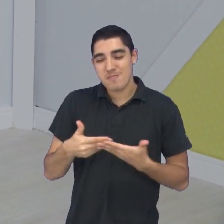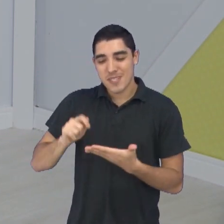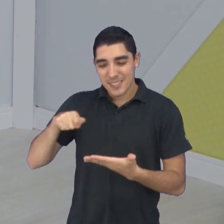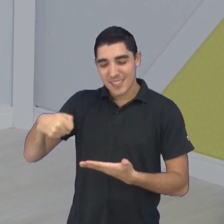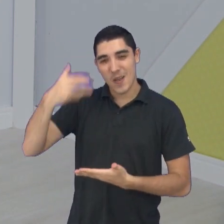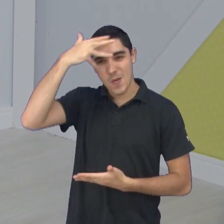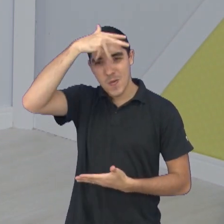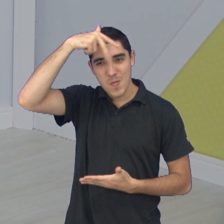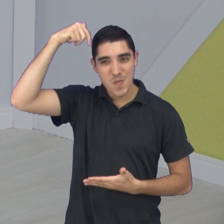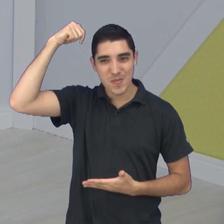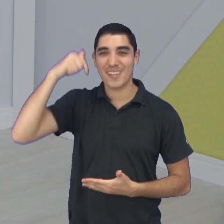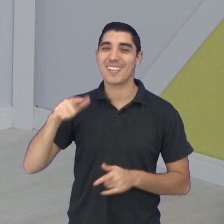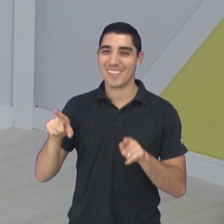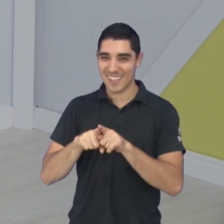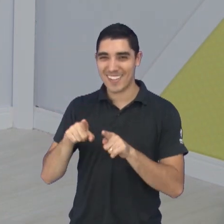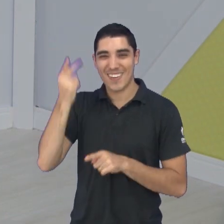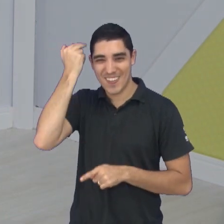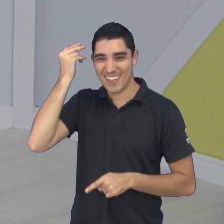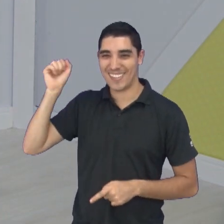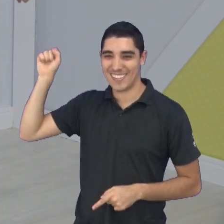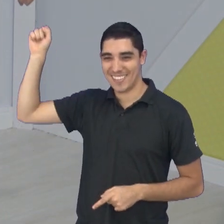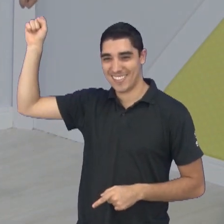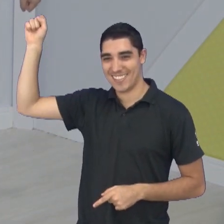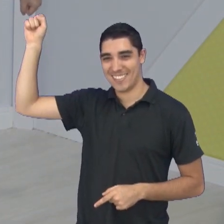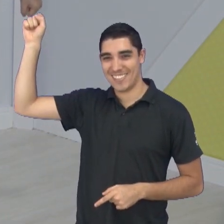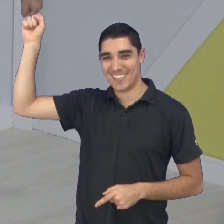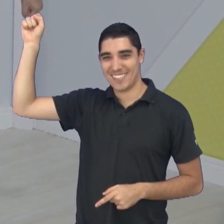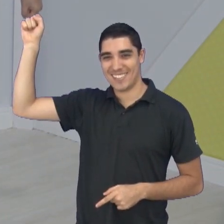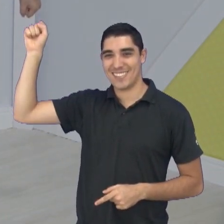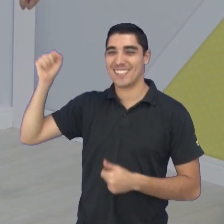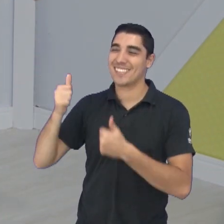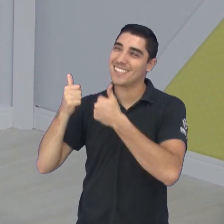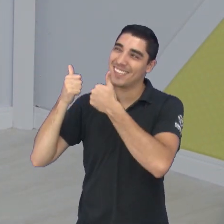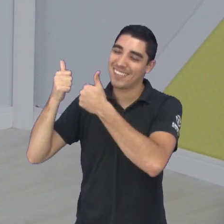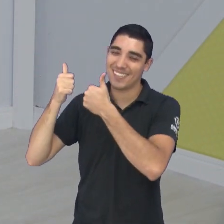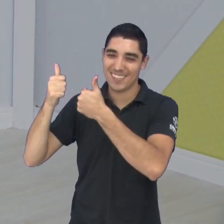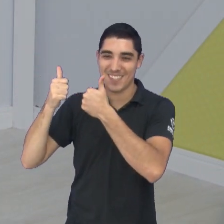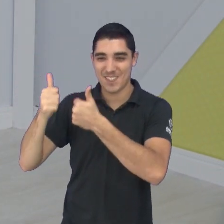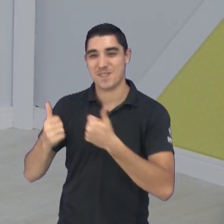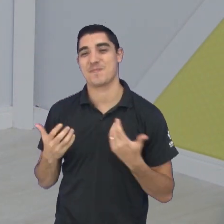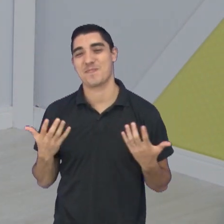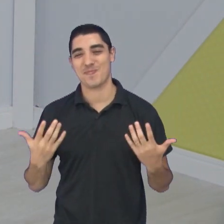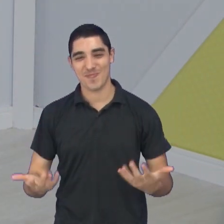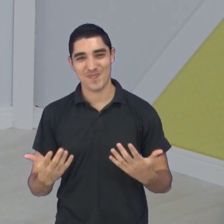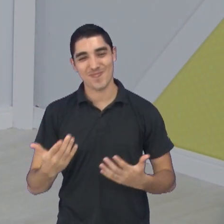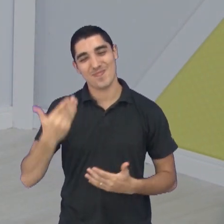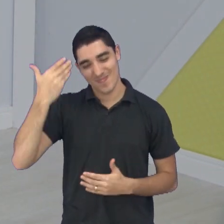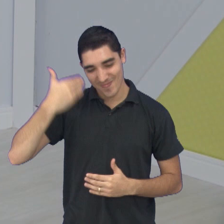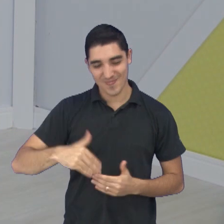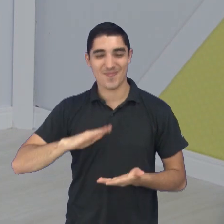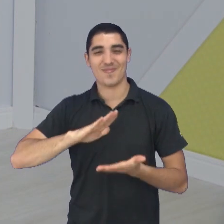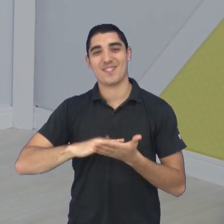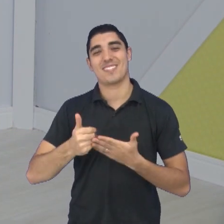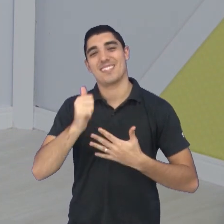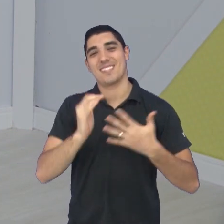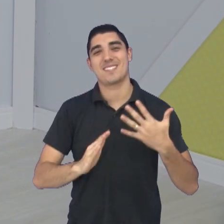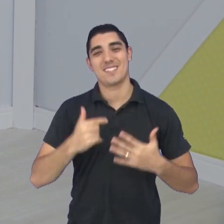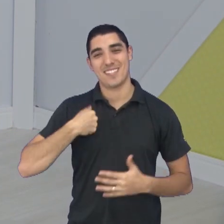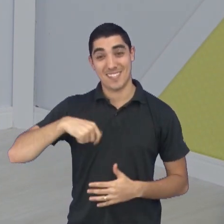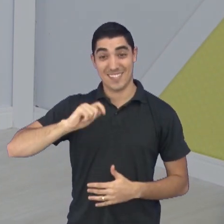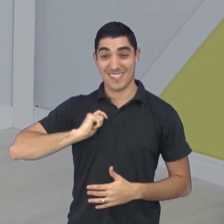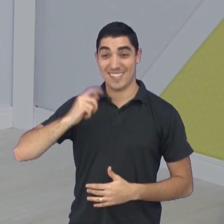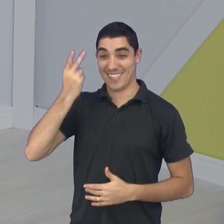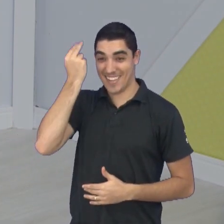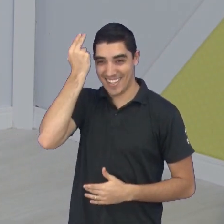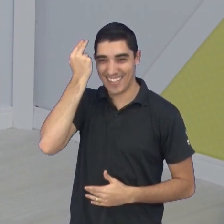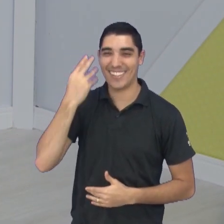Lourenço. Coelhão também. Que beleza. Luizão, aqui aquele soquinho maroto. Grande, Luizão. Coelho, olha só.